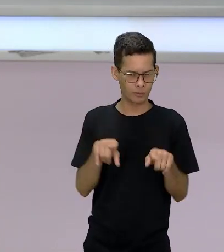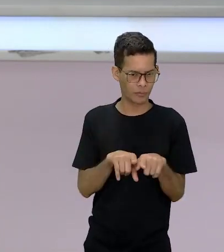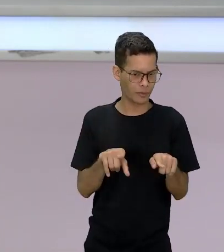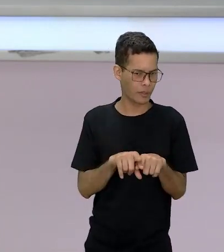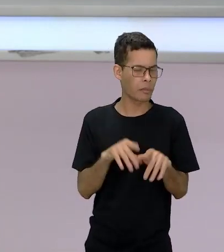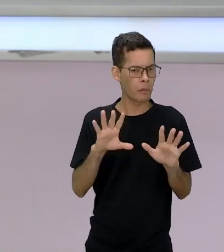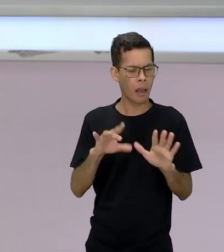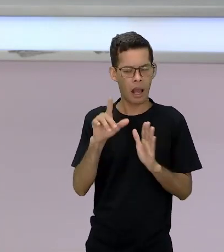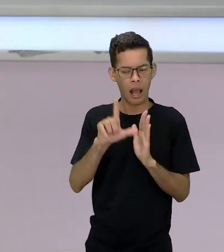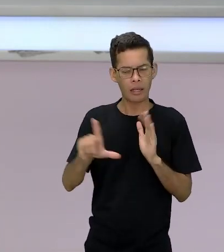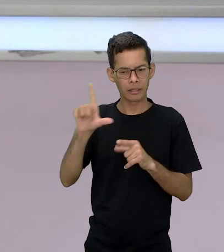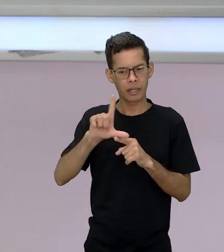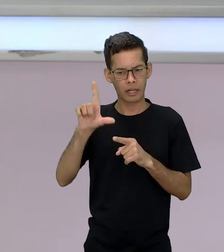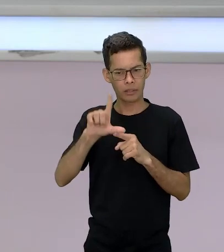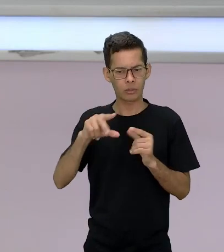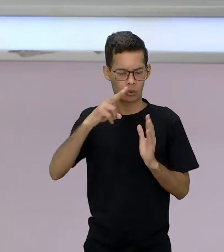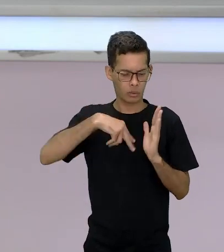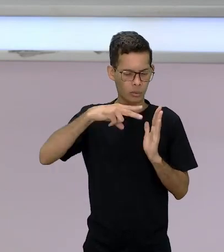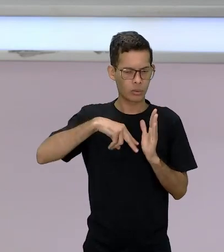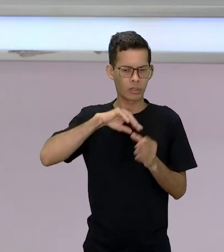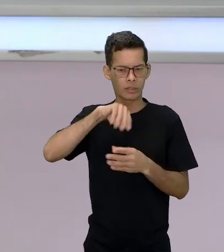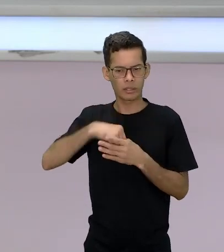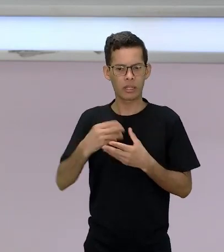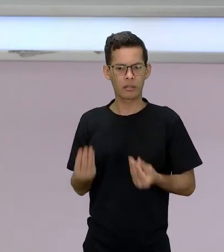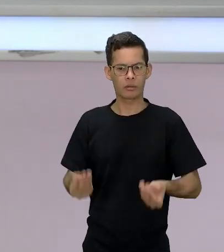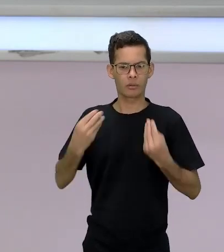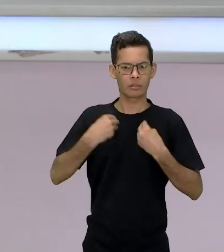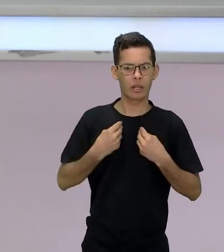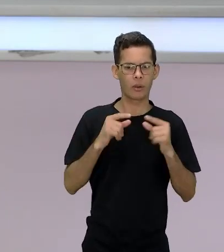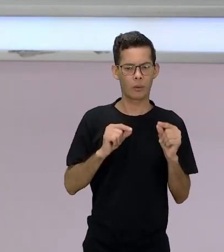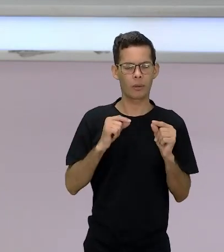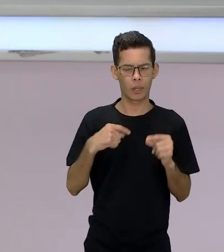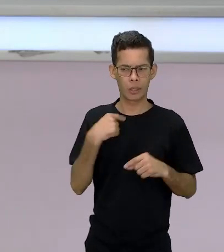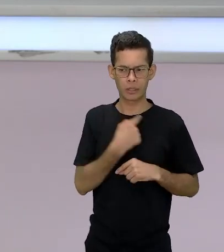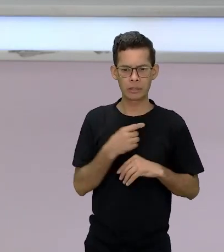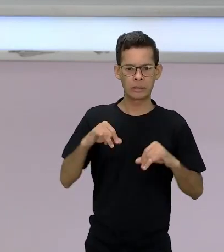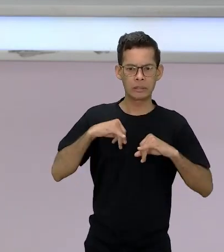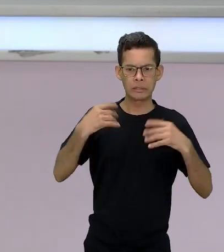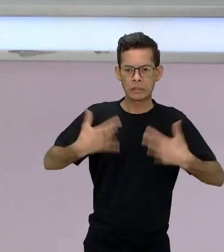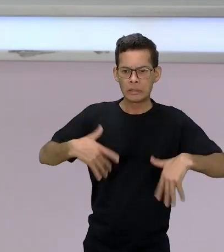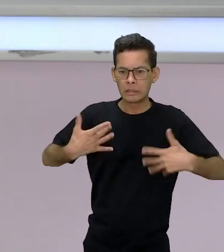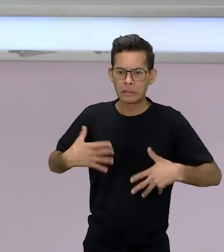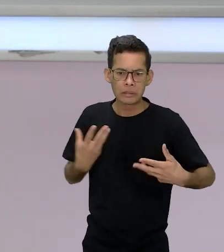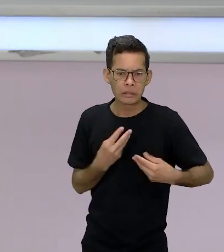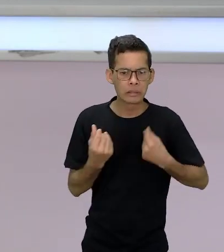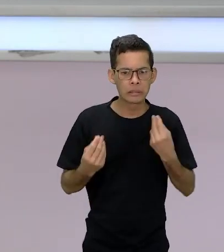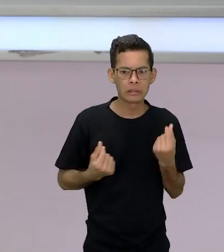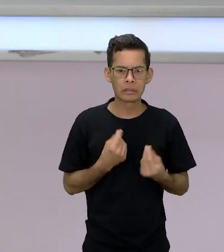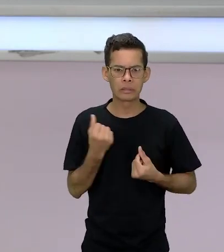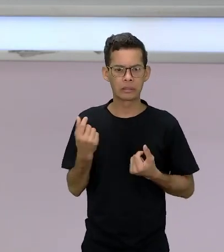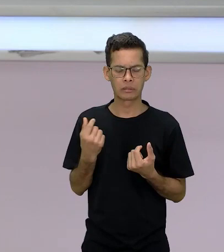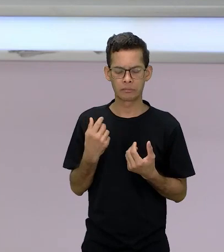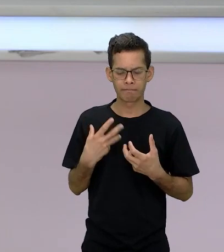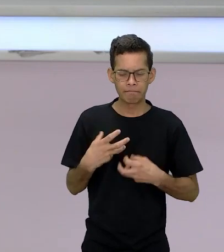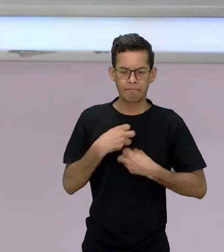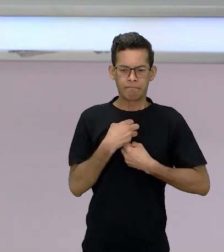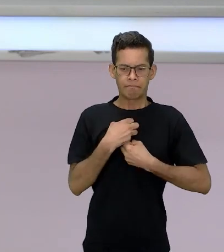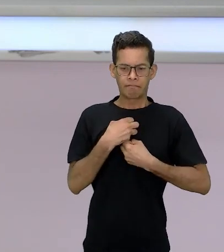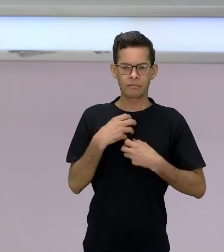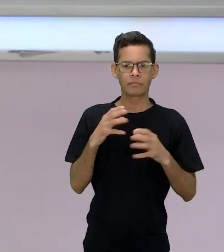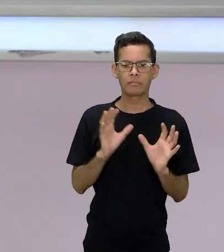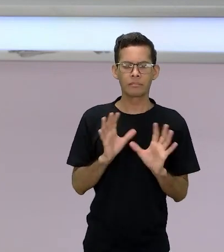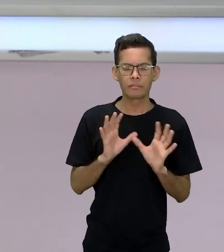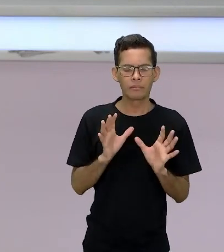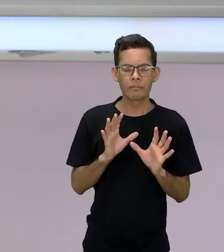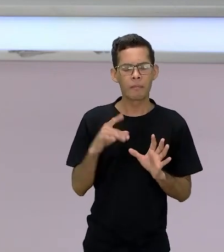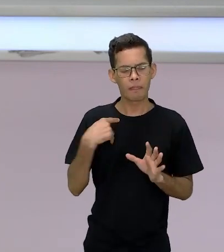permite isso, de não sentir ela na sua essência e efetividade.